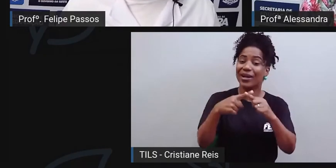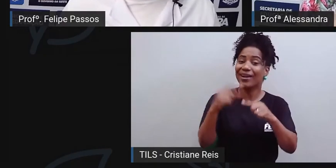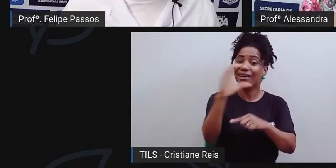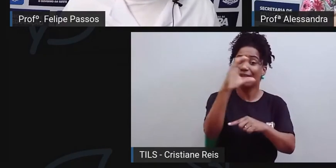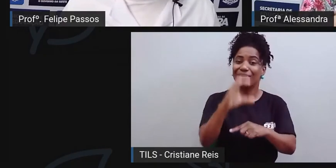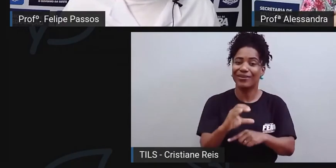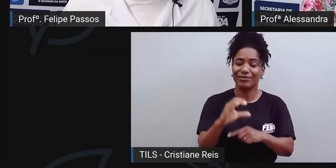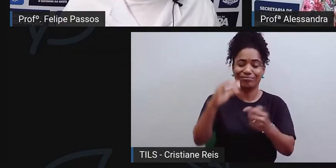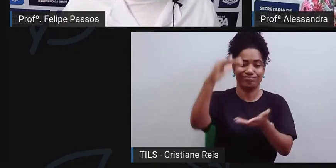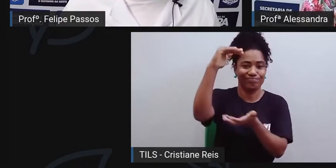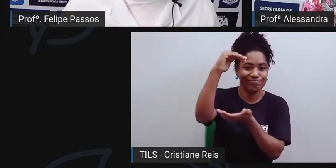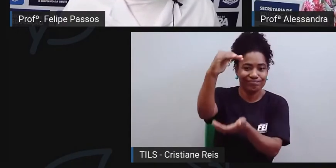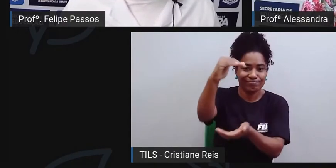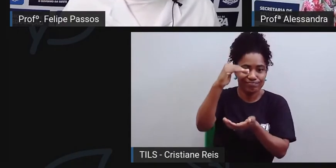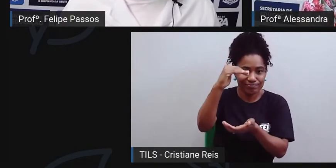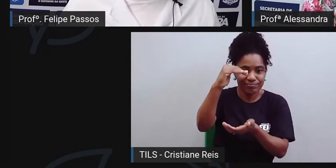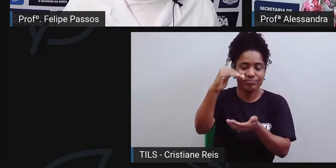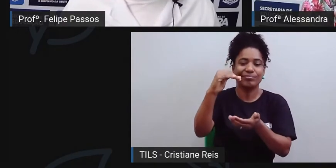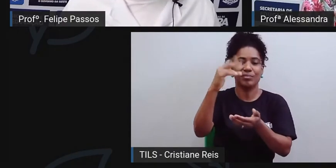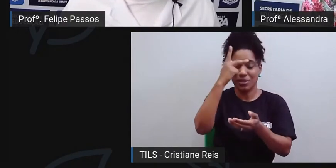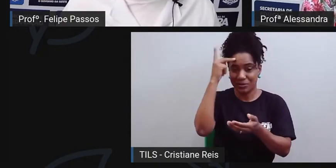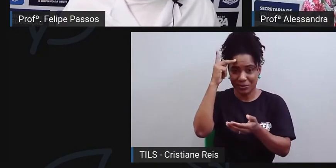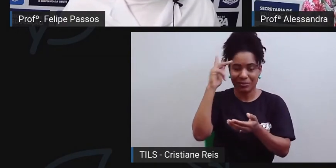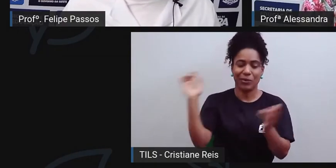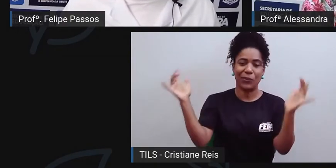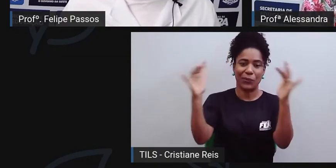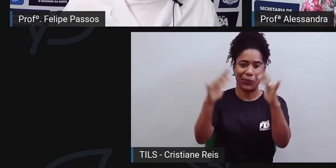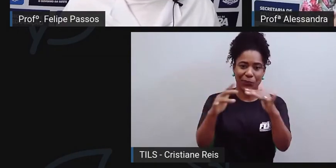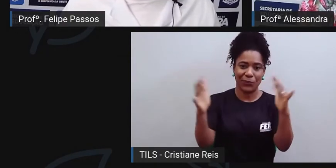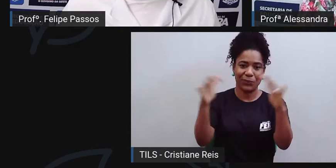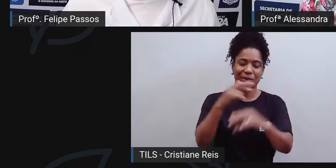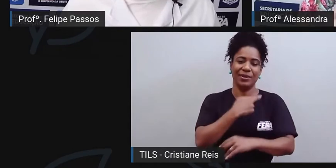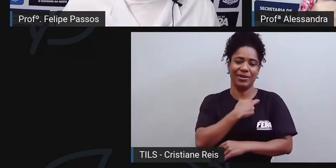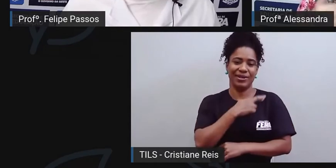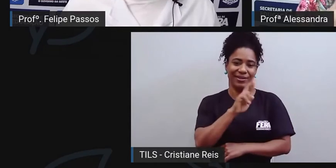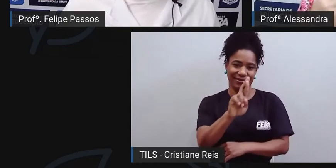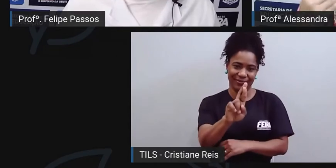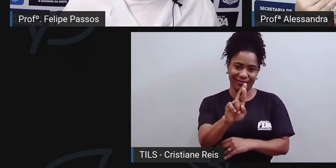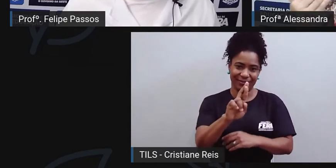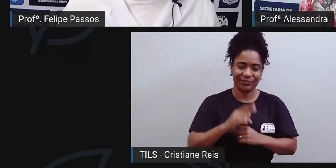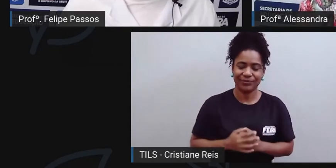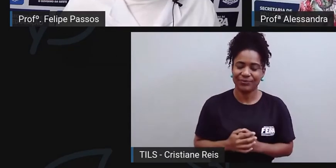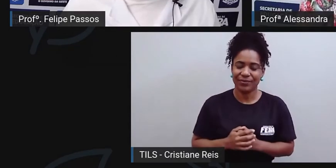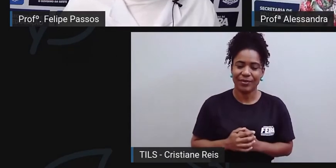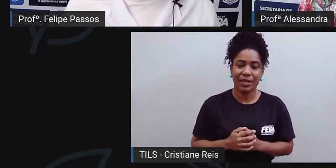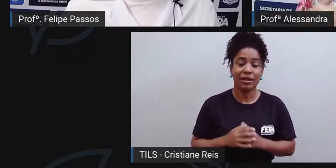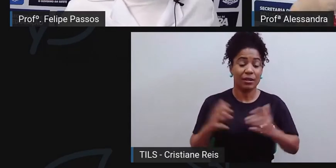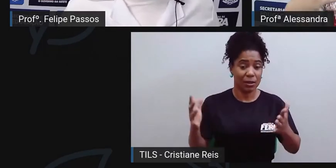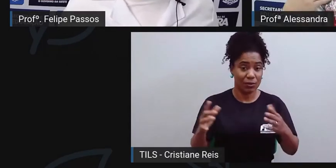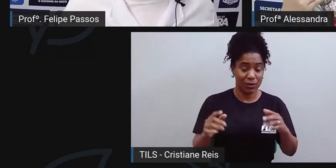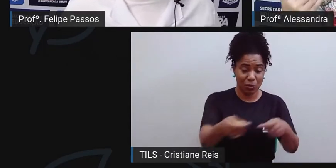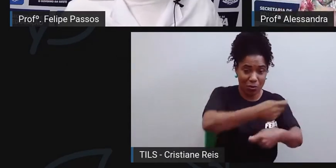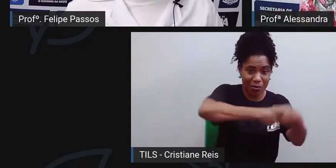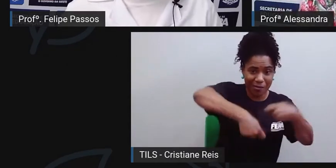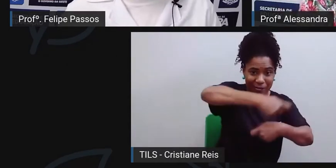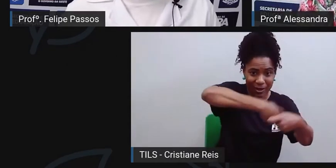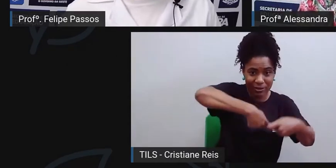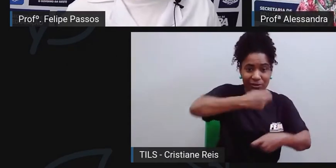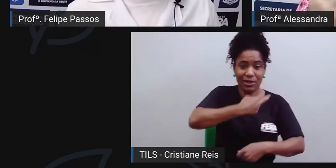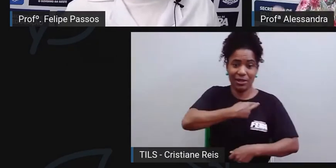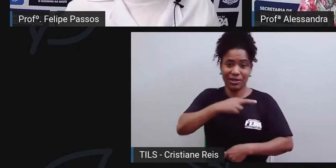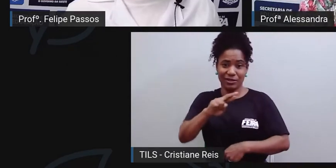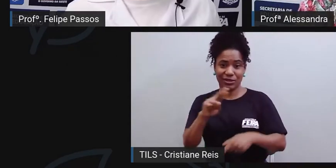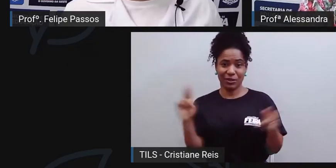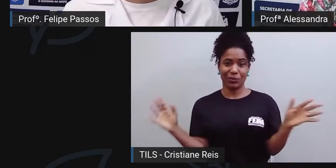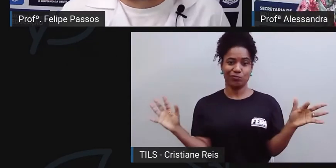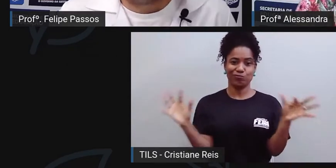elementos que se uniram para promover a força dessa área